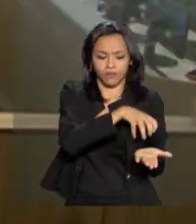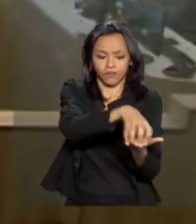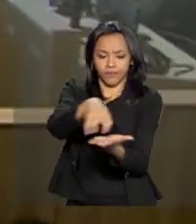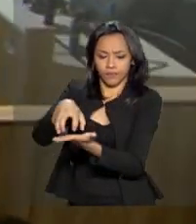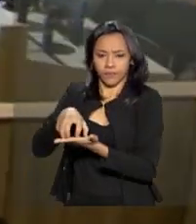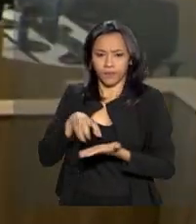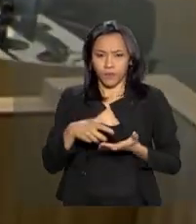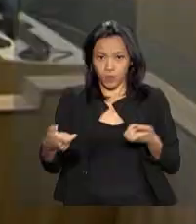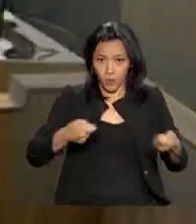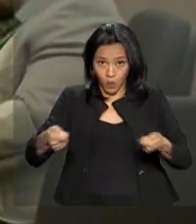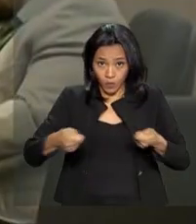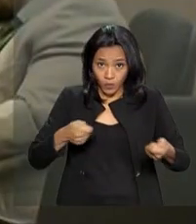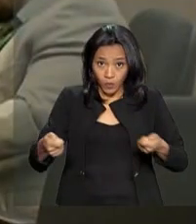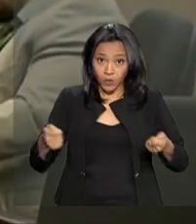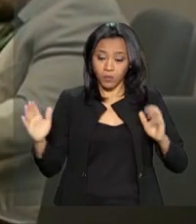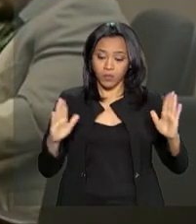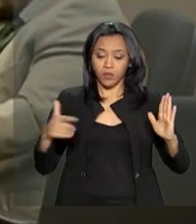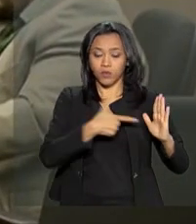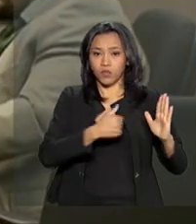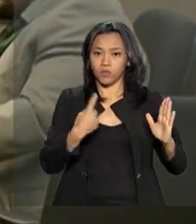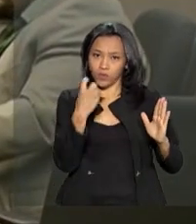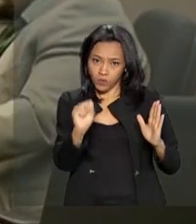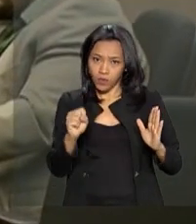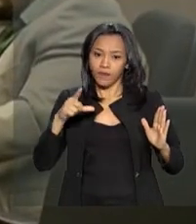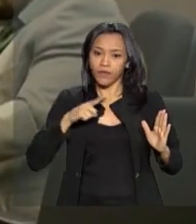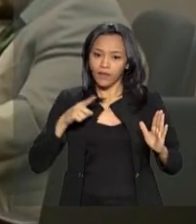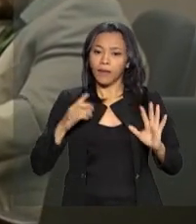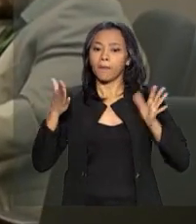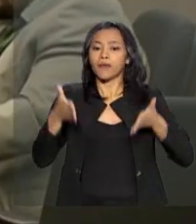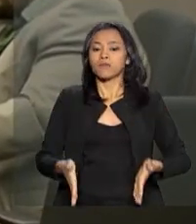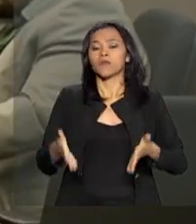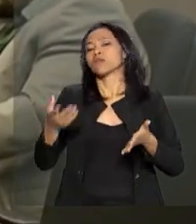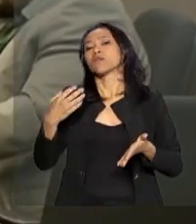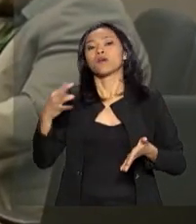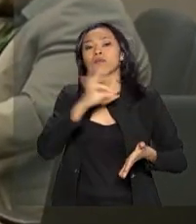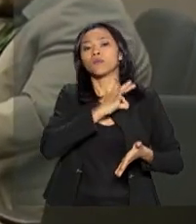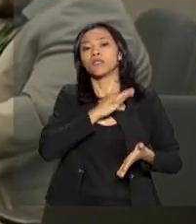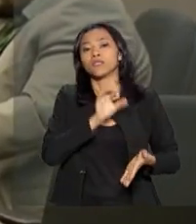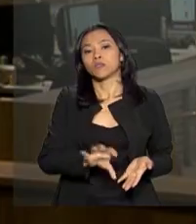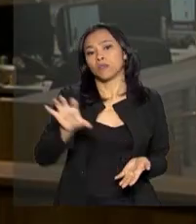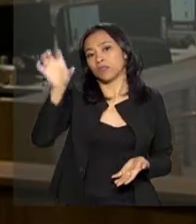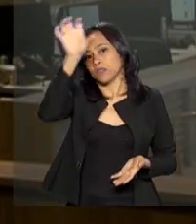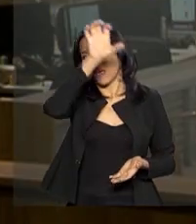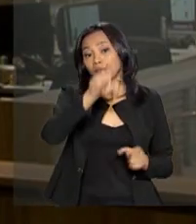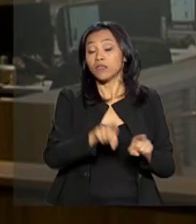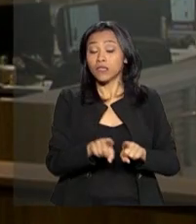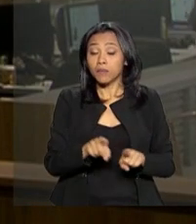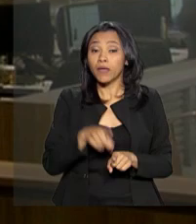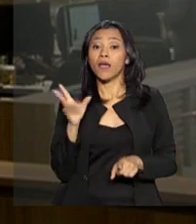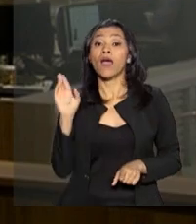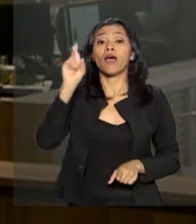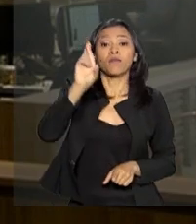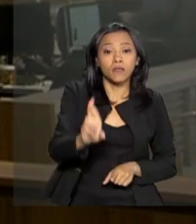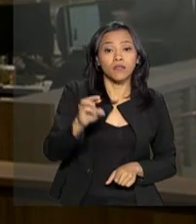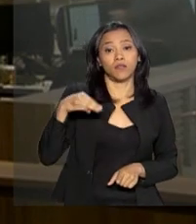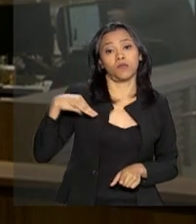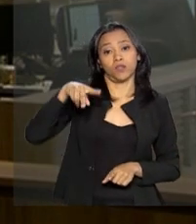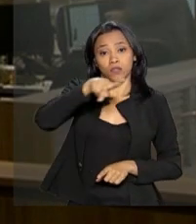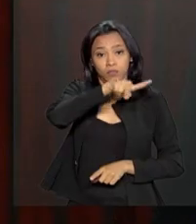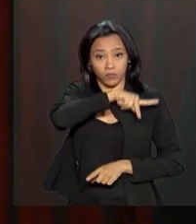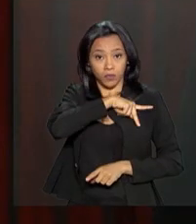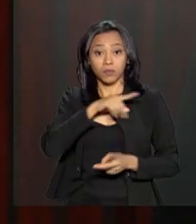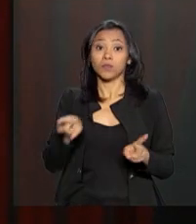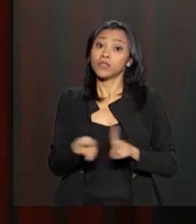Eleições 2018, que contará com a participação das polícias estaduais e de representantes do Ministério Público e da Justiça